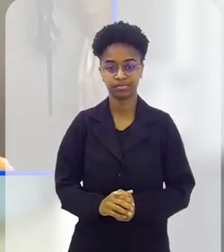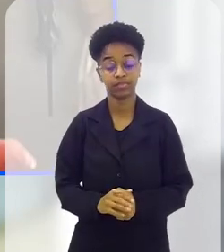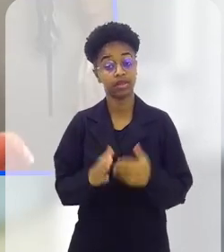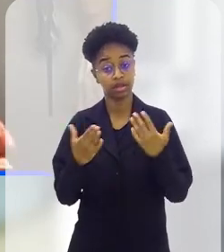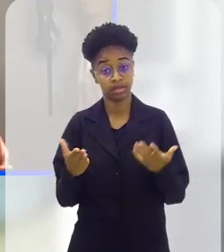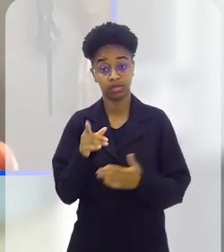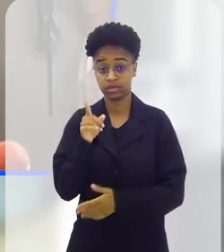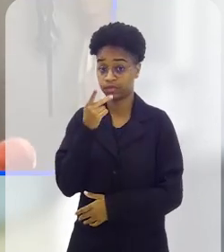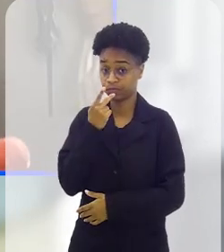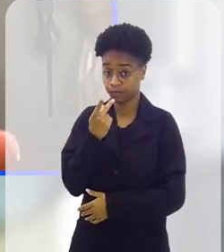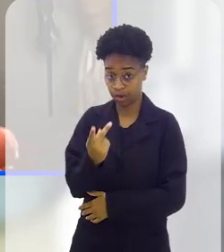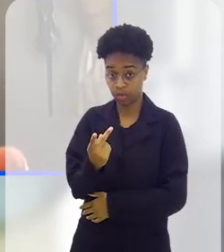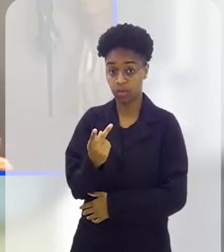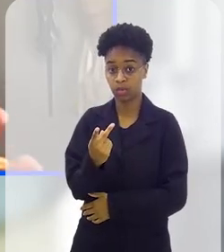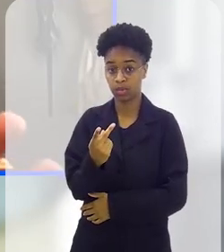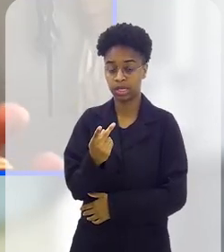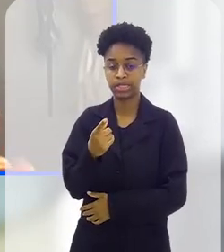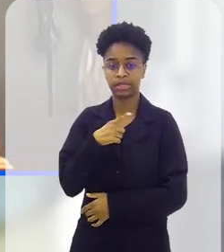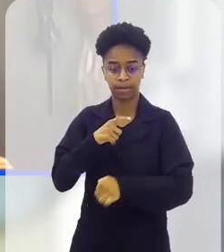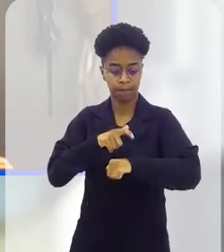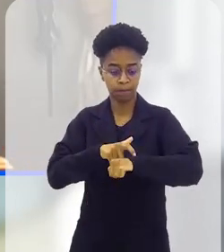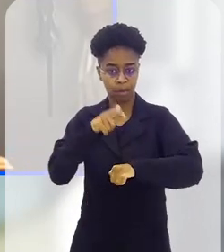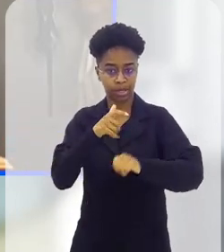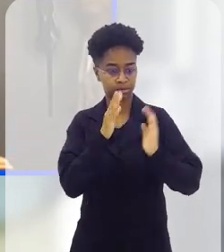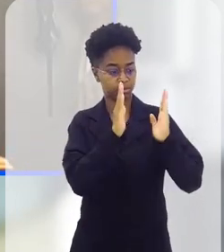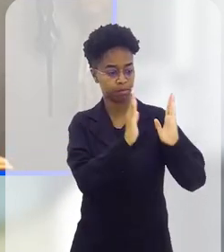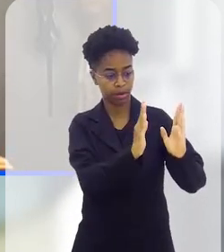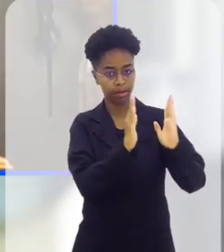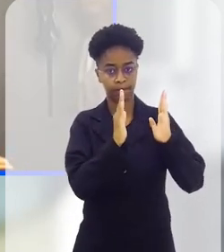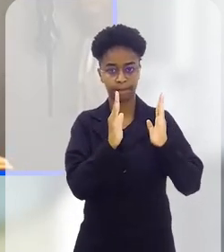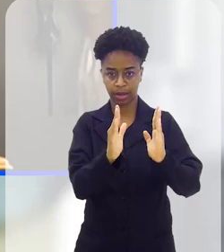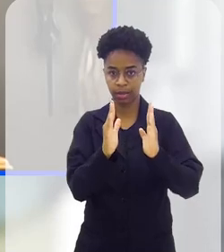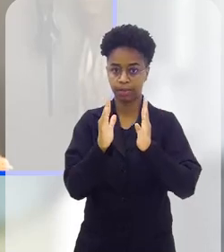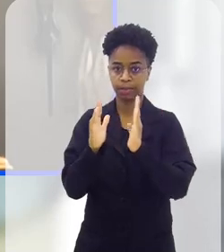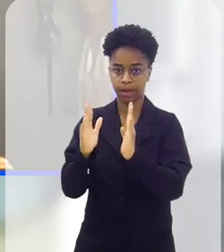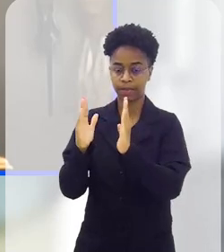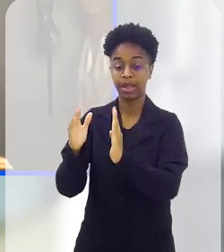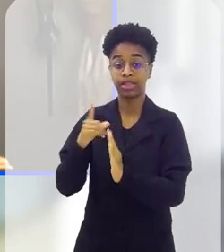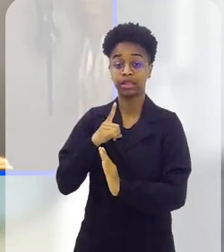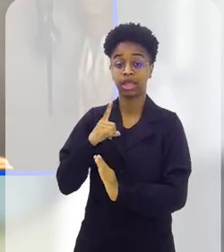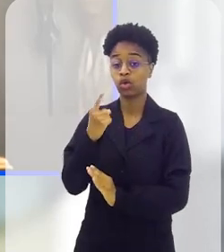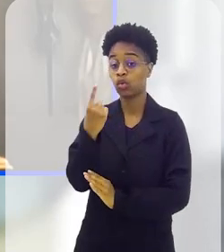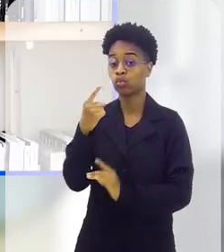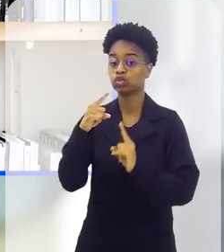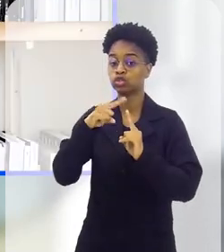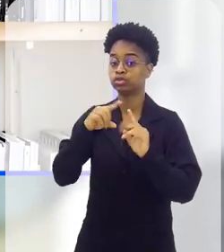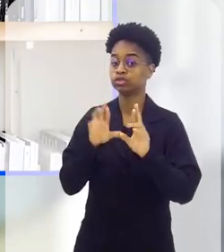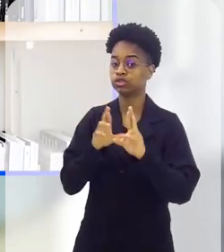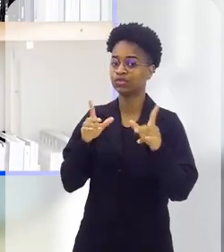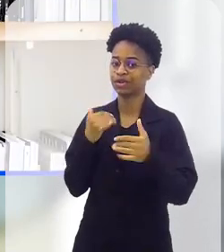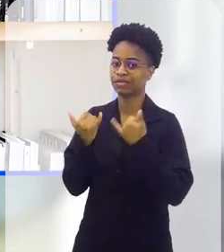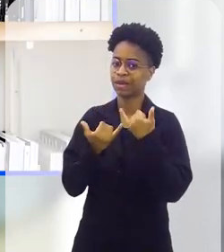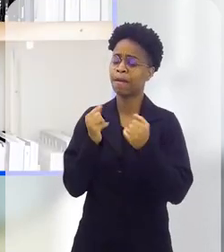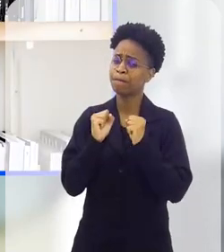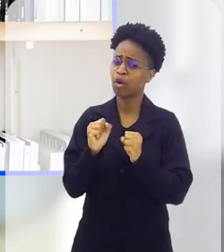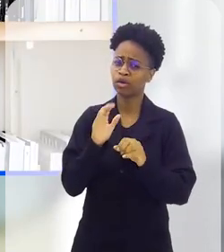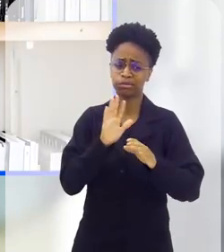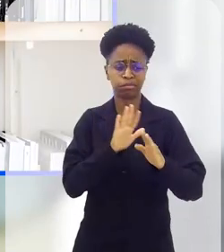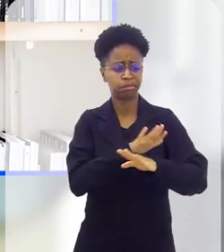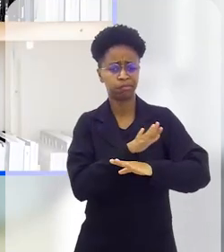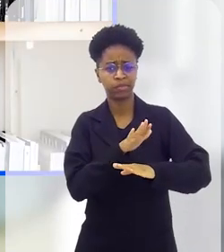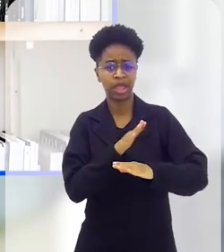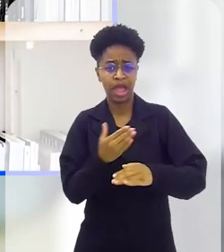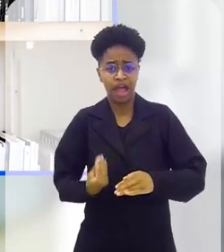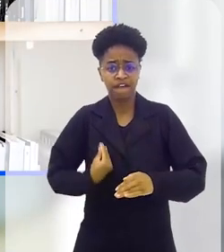Então, como você falou, assim, em cada momento da vida, é uma forma de brincar, e a gente pode brincar a vida